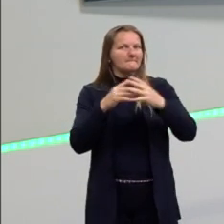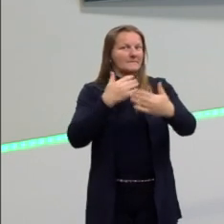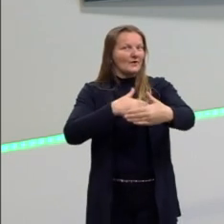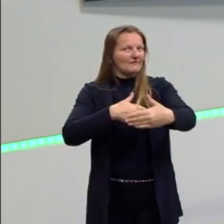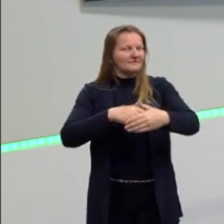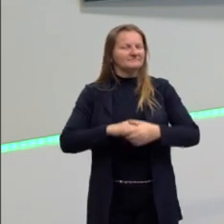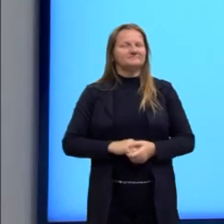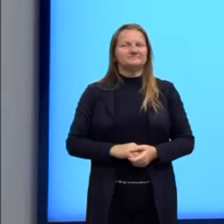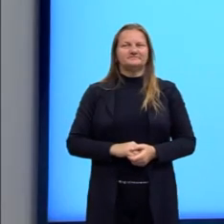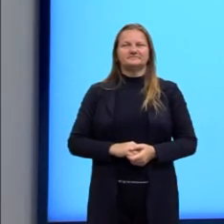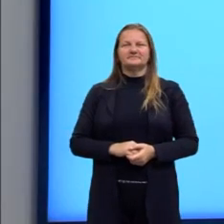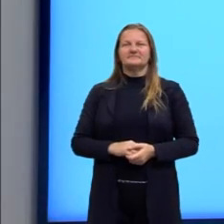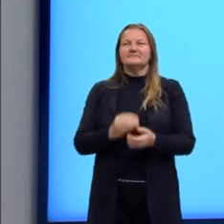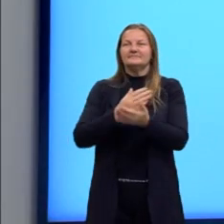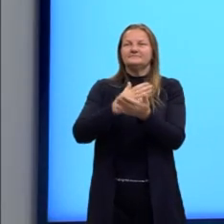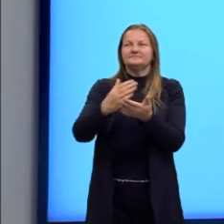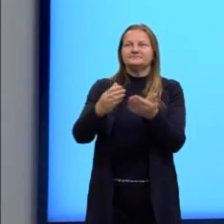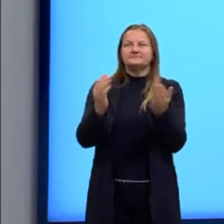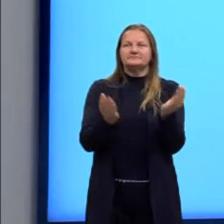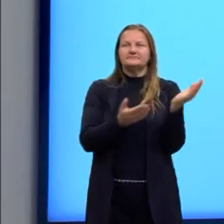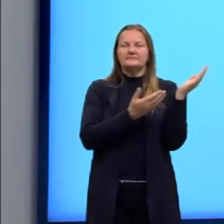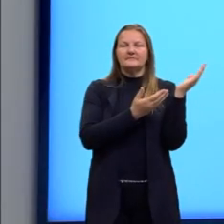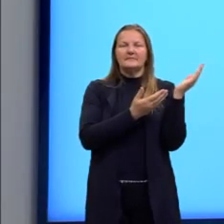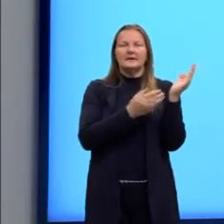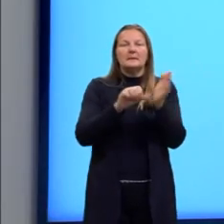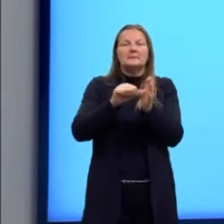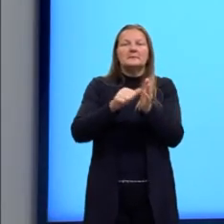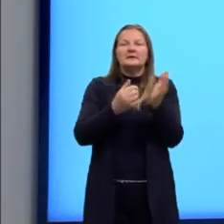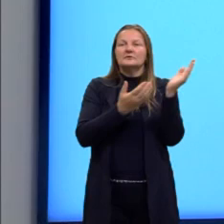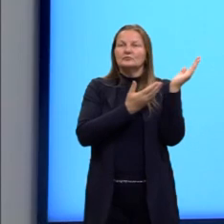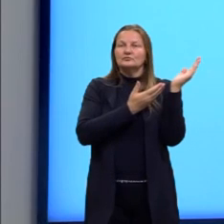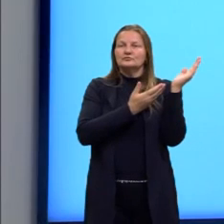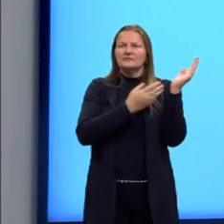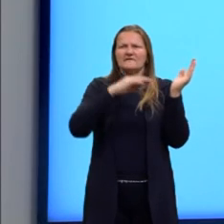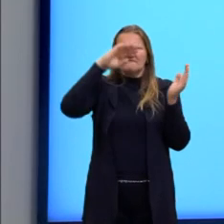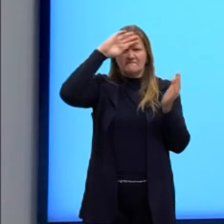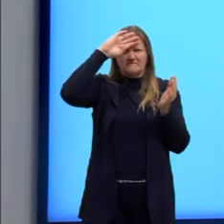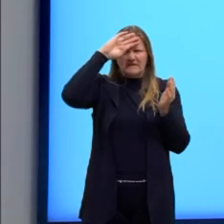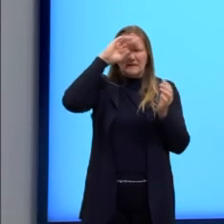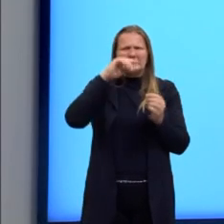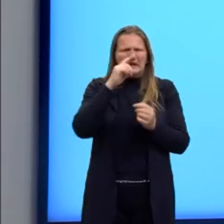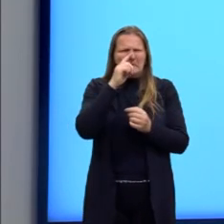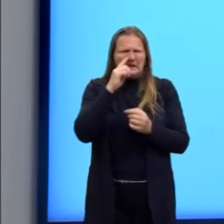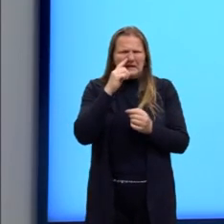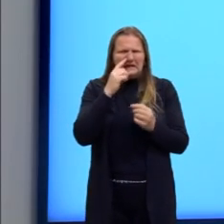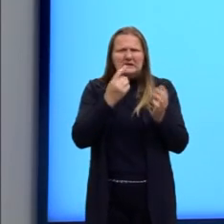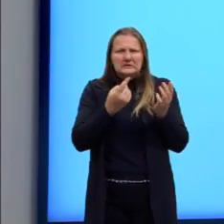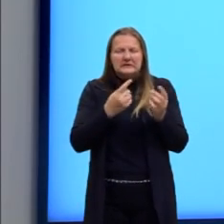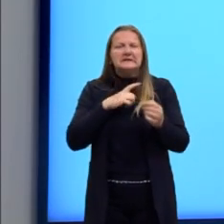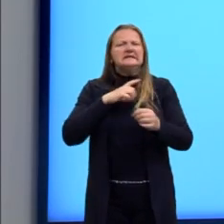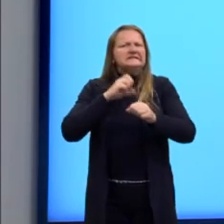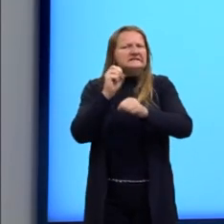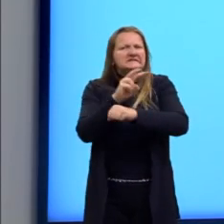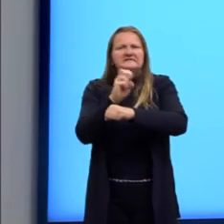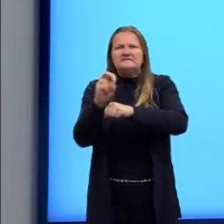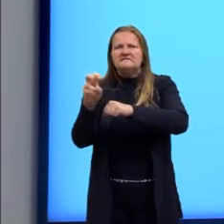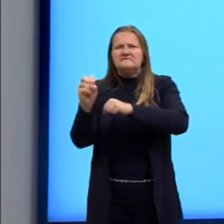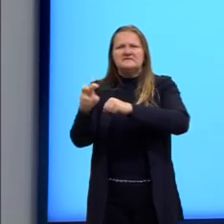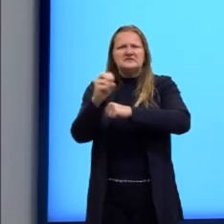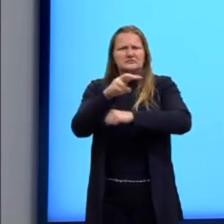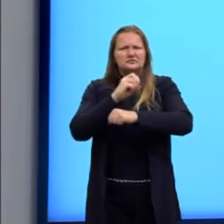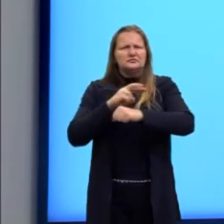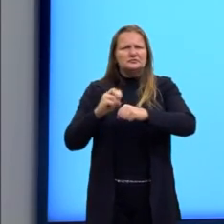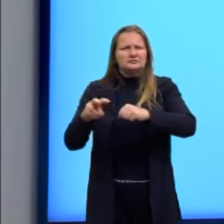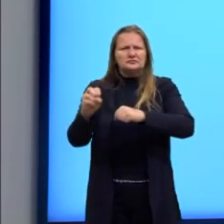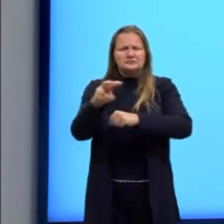Bom, vamos começar então com a febre amarela. A febre amarela, gente, é uma doença viral causada por vírus,